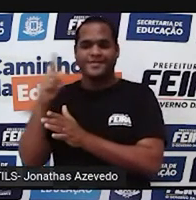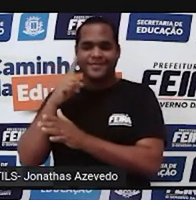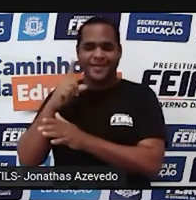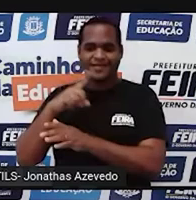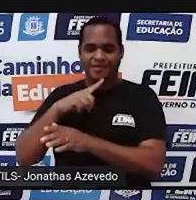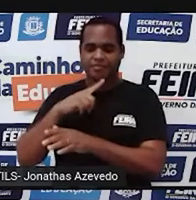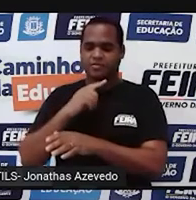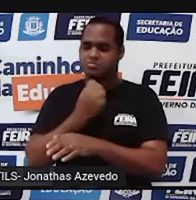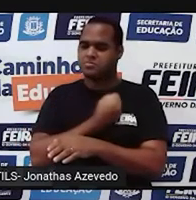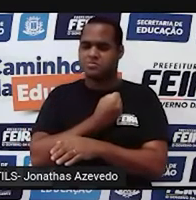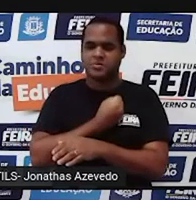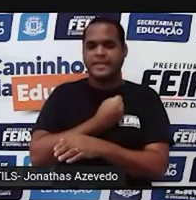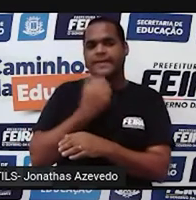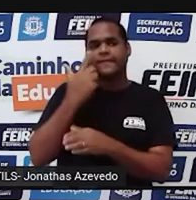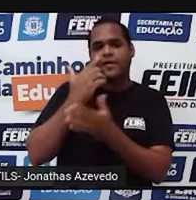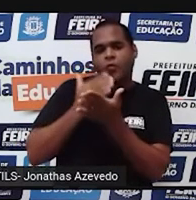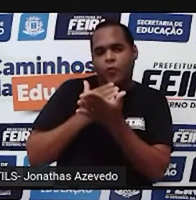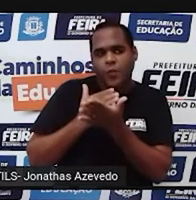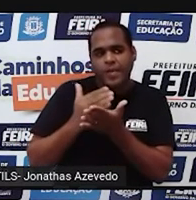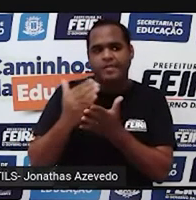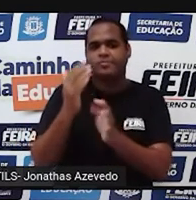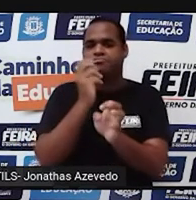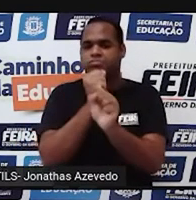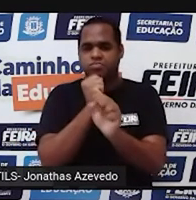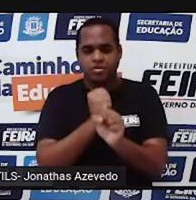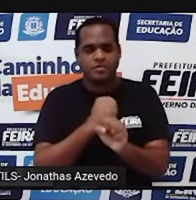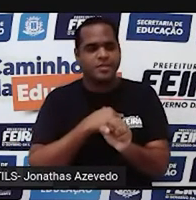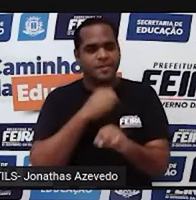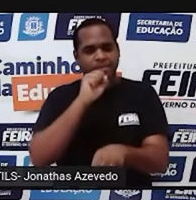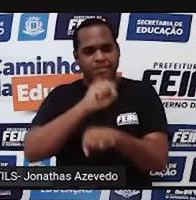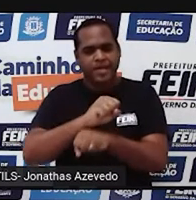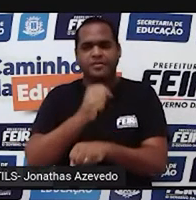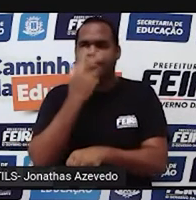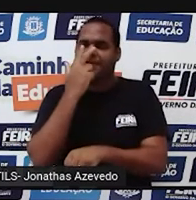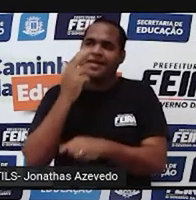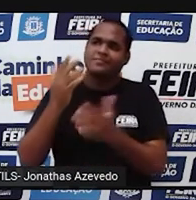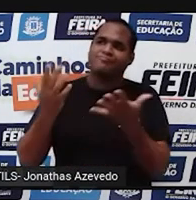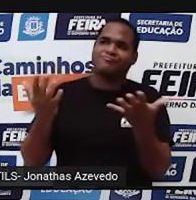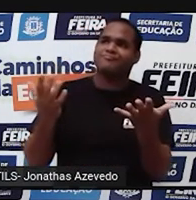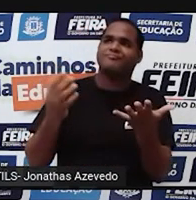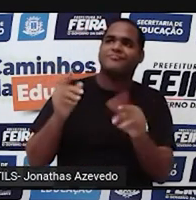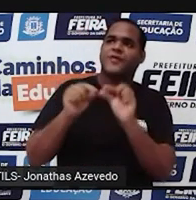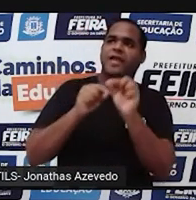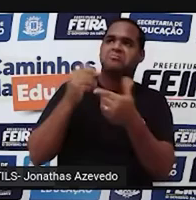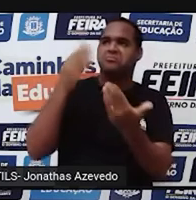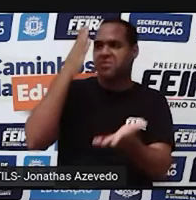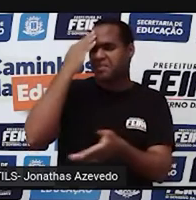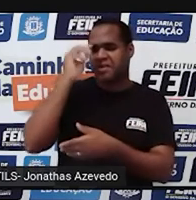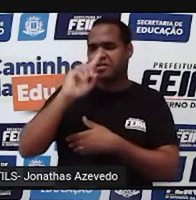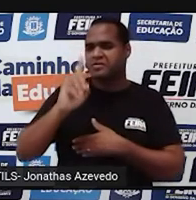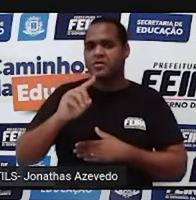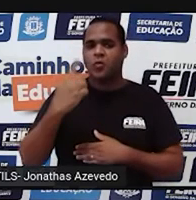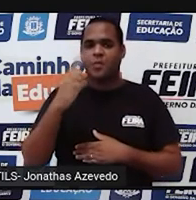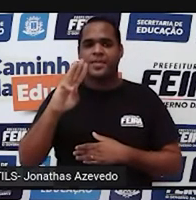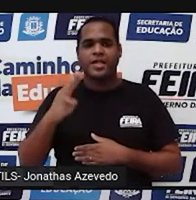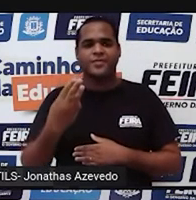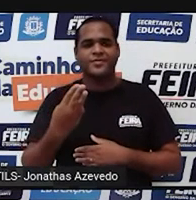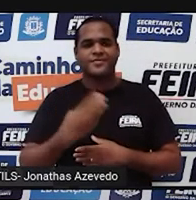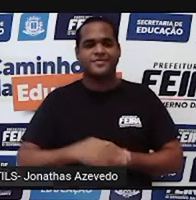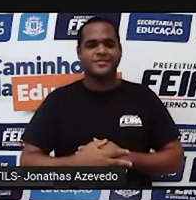Por exemplo, se eu começo a contar e paro a minha contagem em, sei lá, 1 milhão.